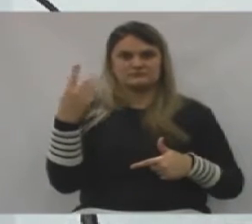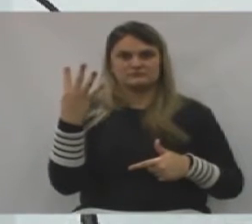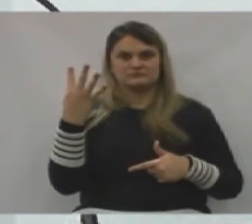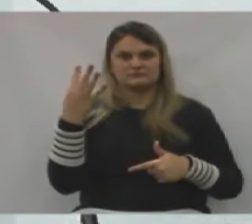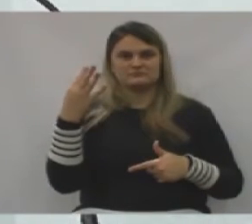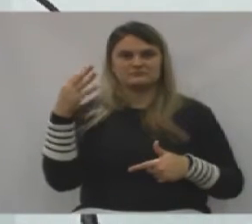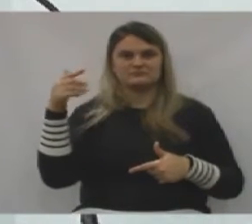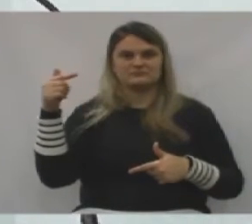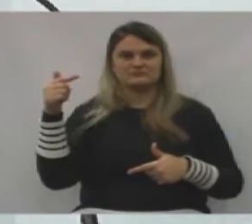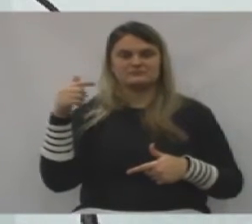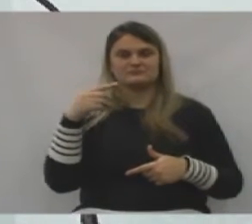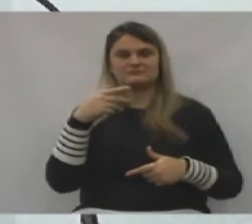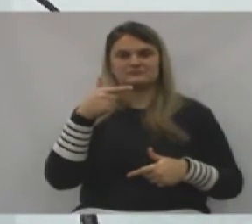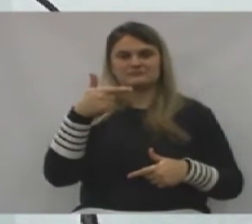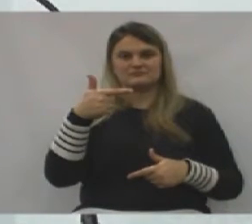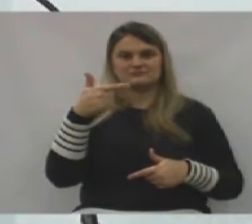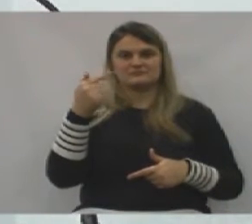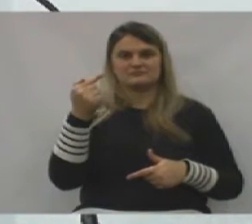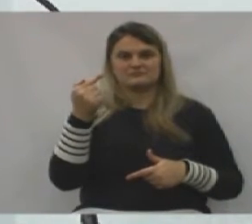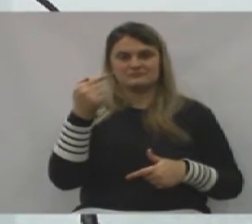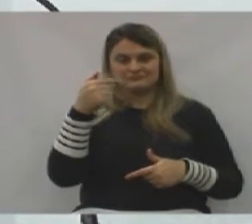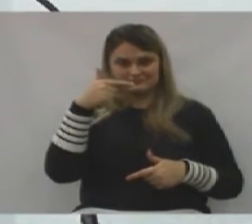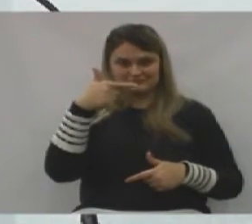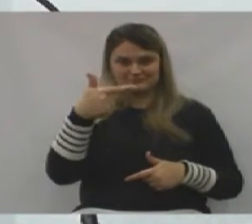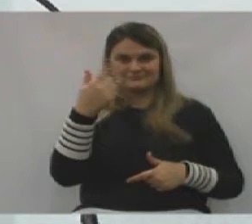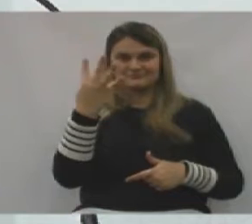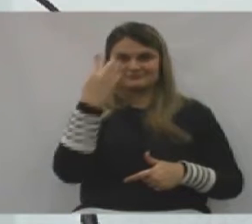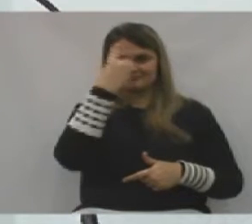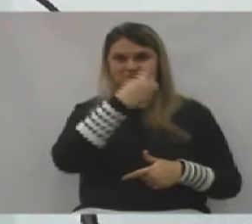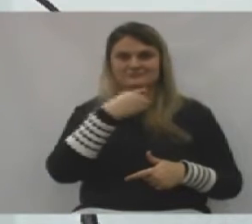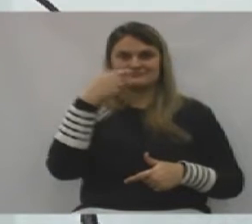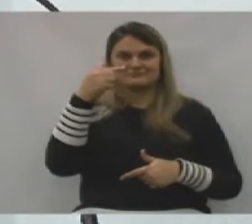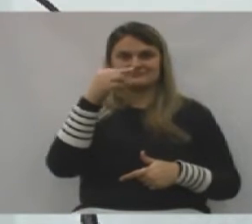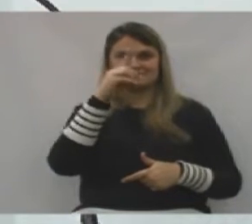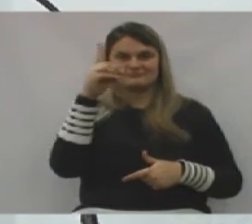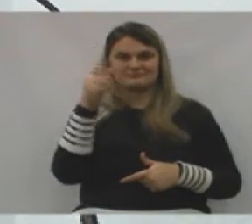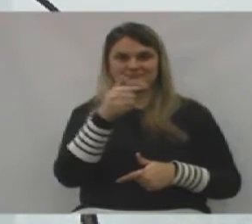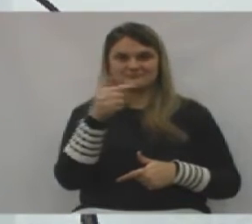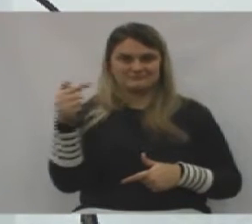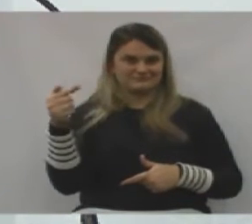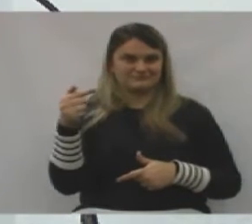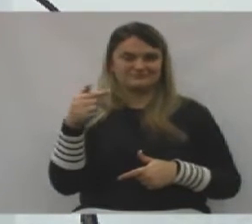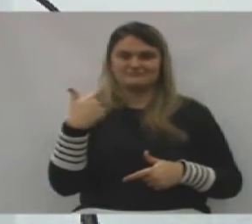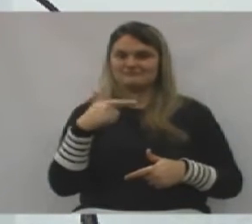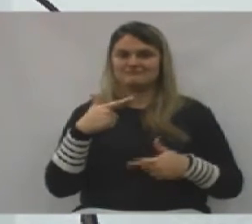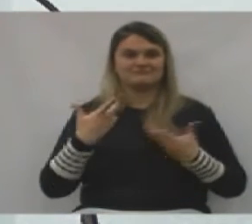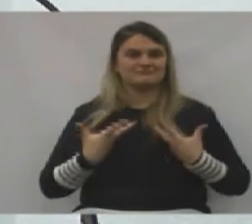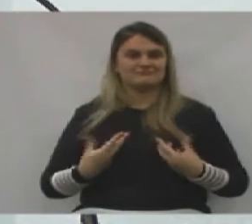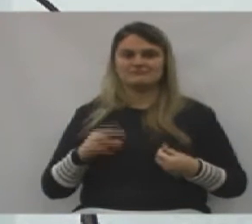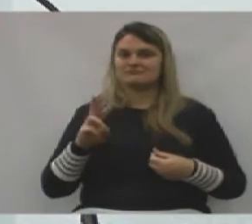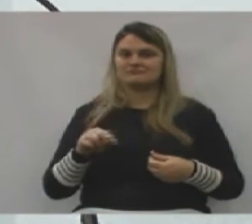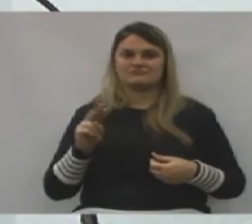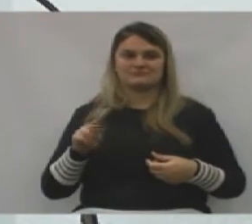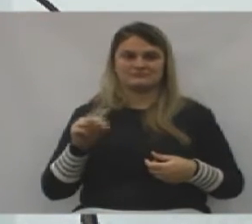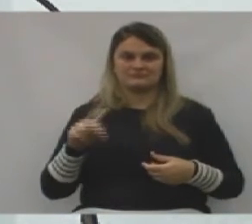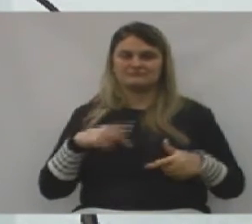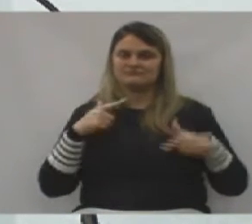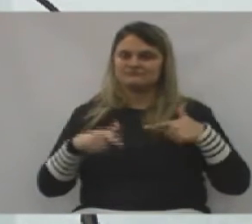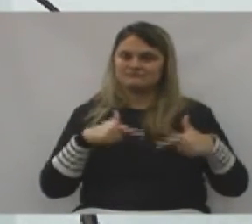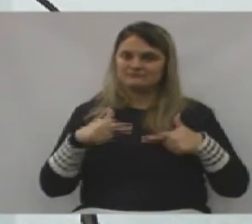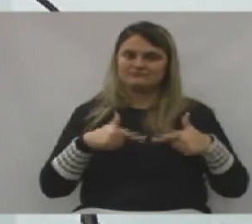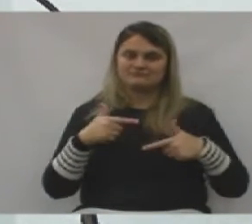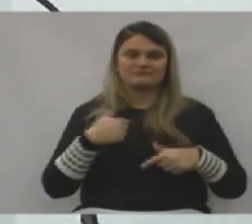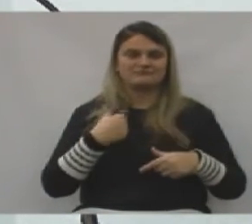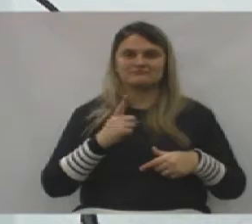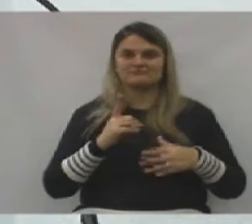horas, 7 dias por semana, sem descanso, não temos descanso nunca, e eu não